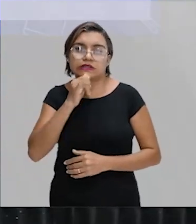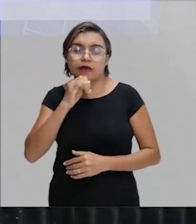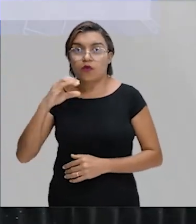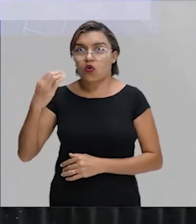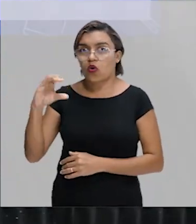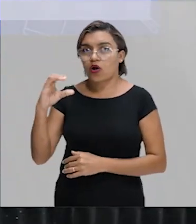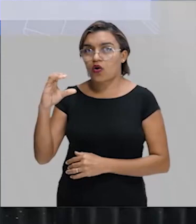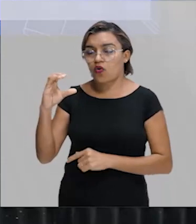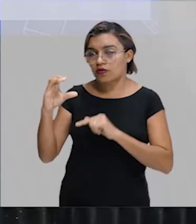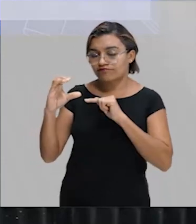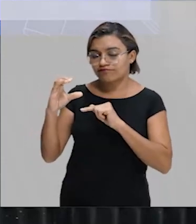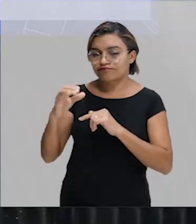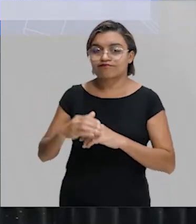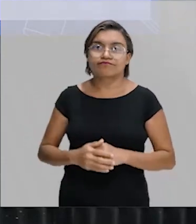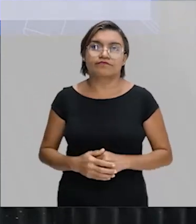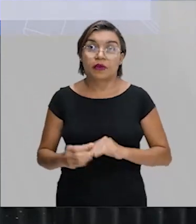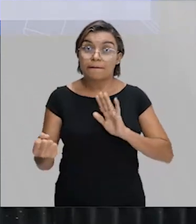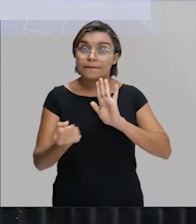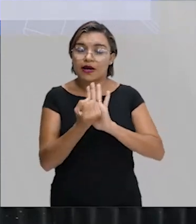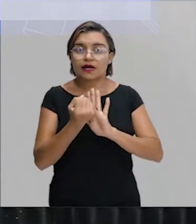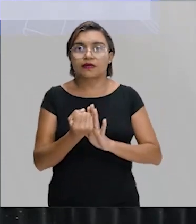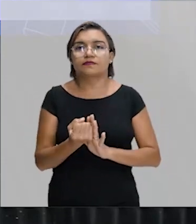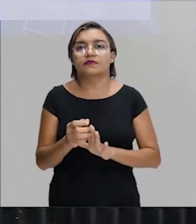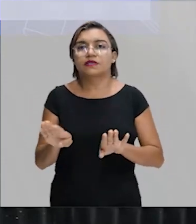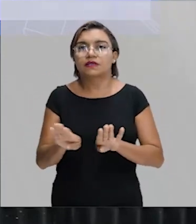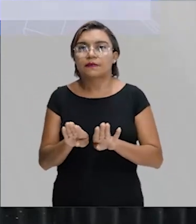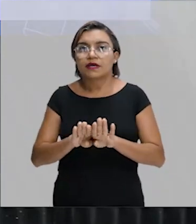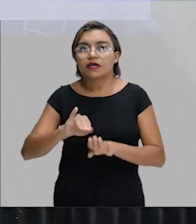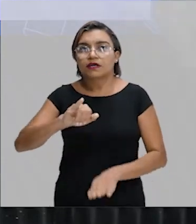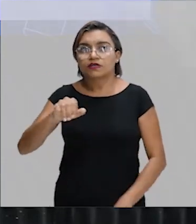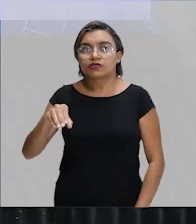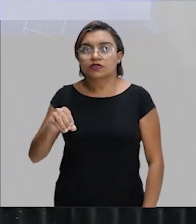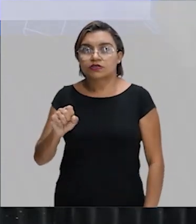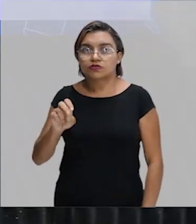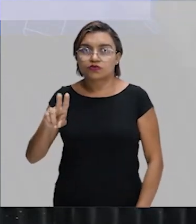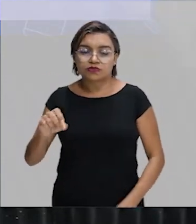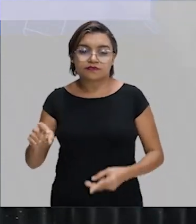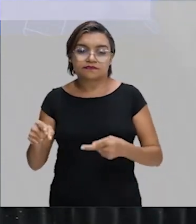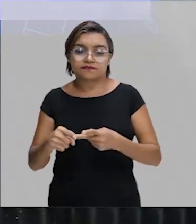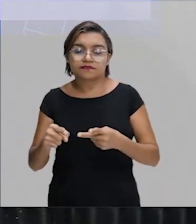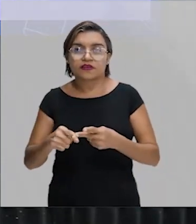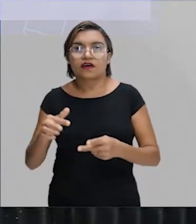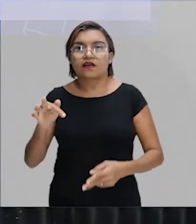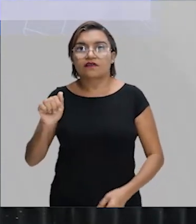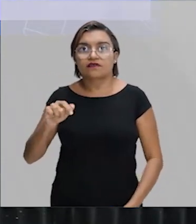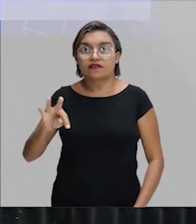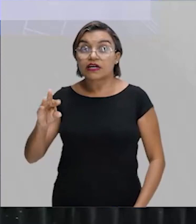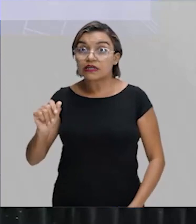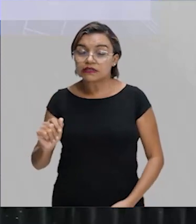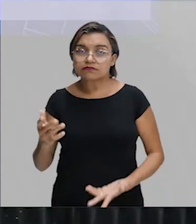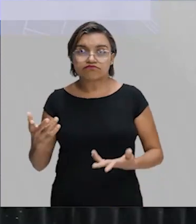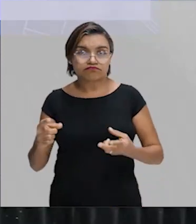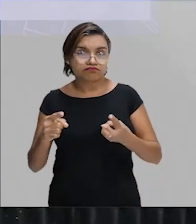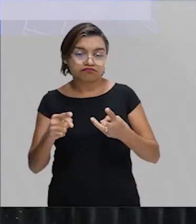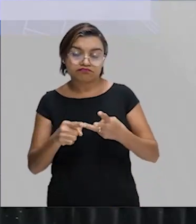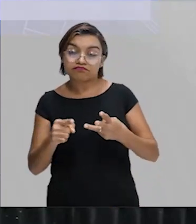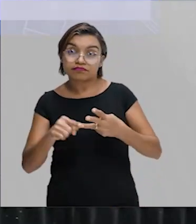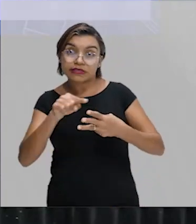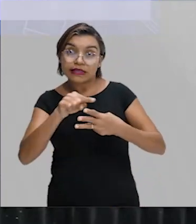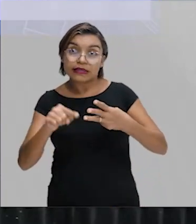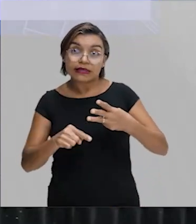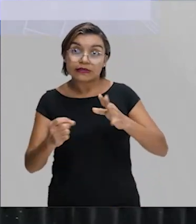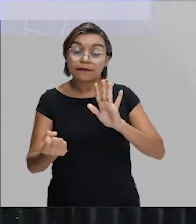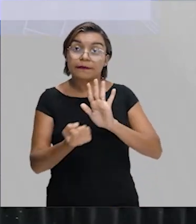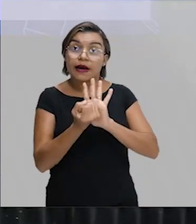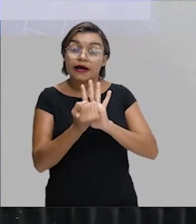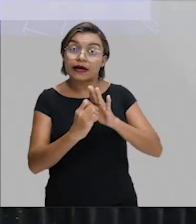a Coca-Cola, uma marca. Jesus, outra marca. Fanta, outra marca. Então, teoricamente, você tem três marcas,